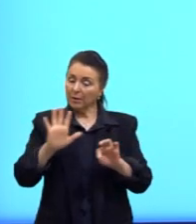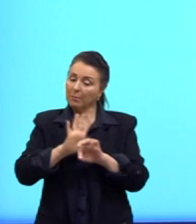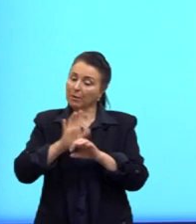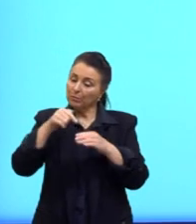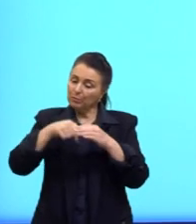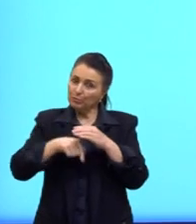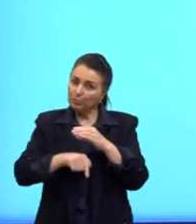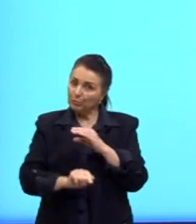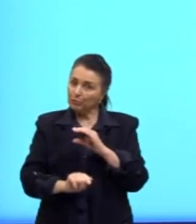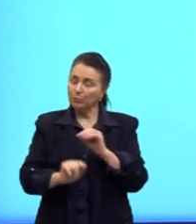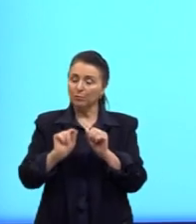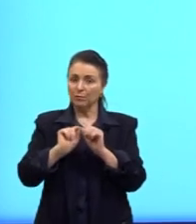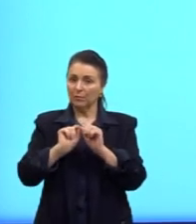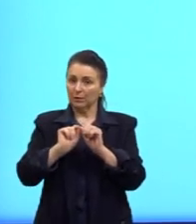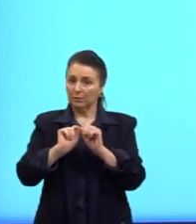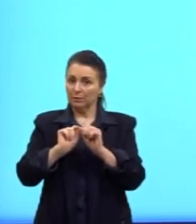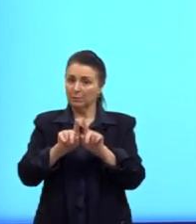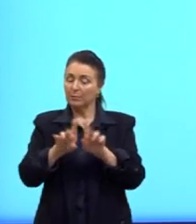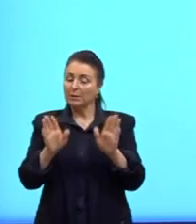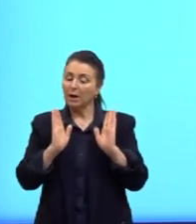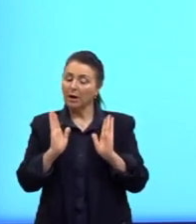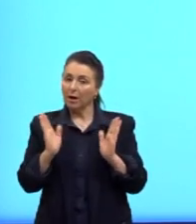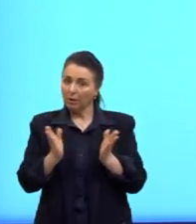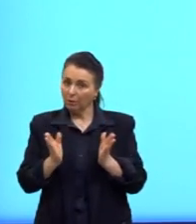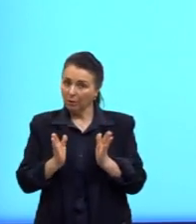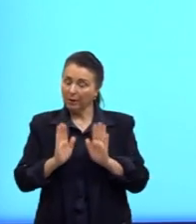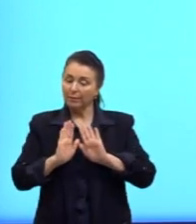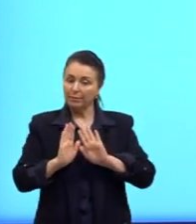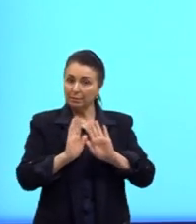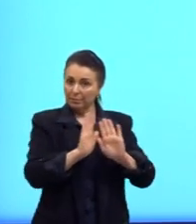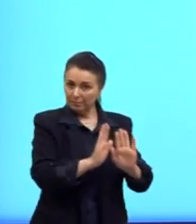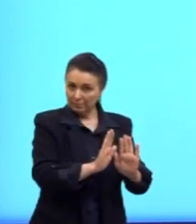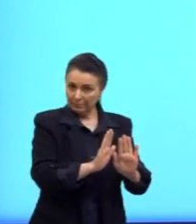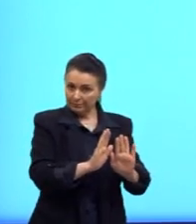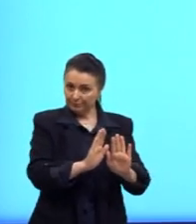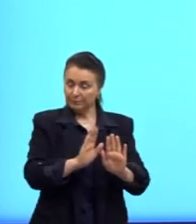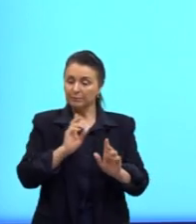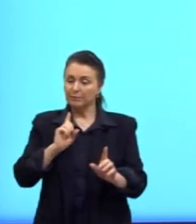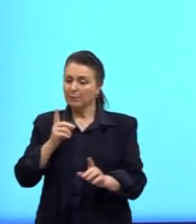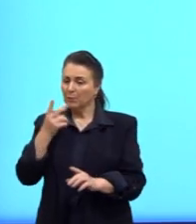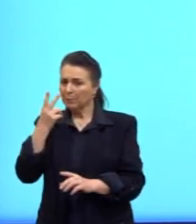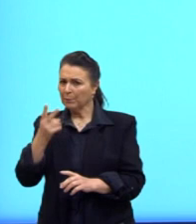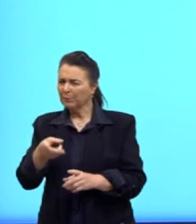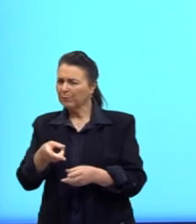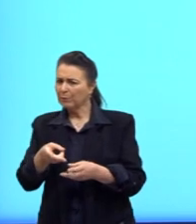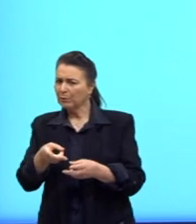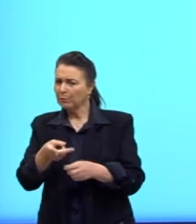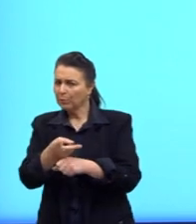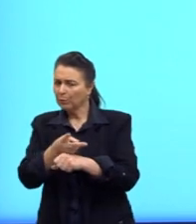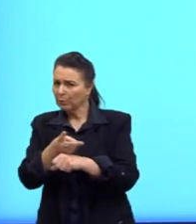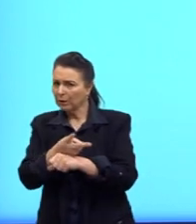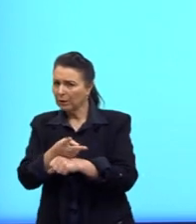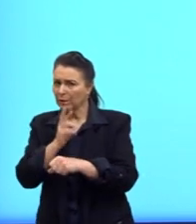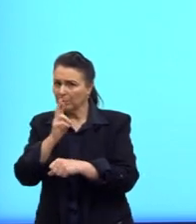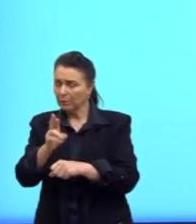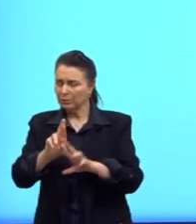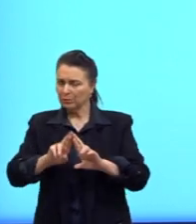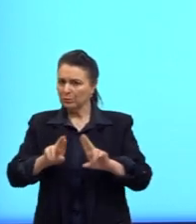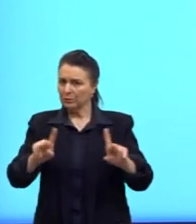frente, a gente simplifica. Mas vamos deixar assim para ver se a gente consegue já chegar na resposta a partir do próximo passo.